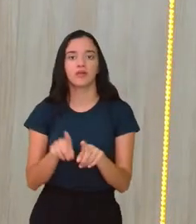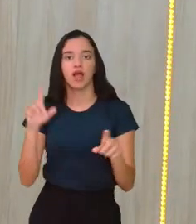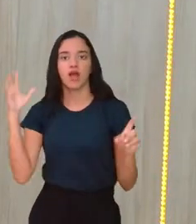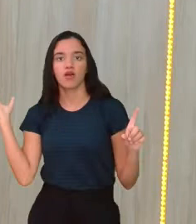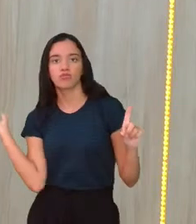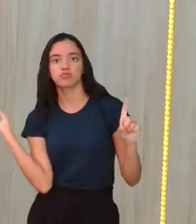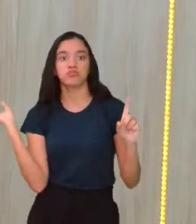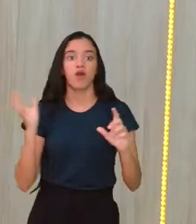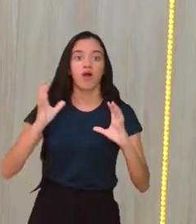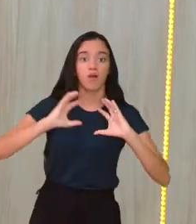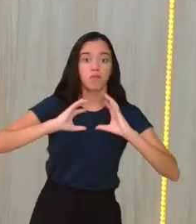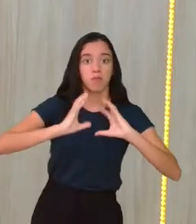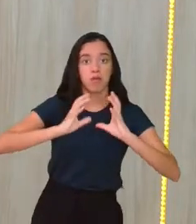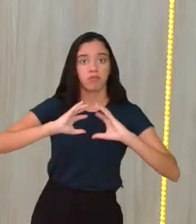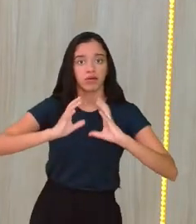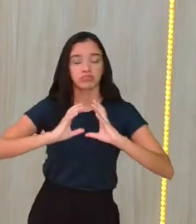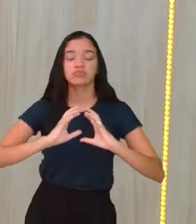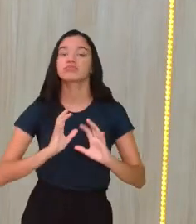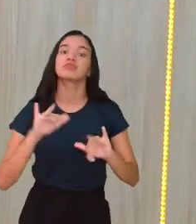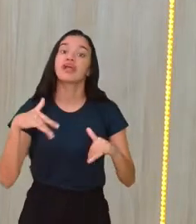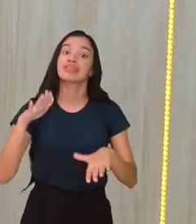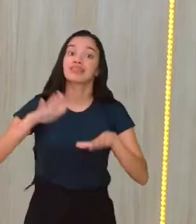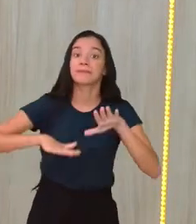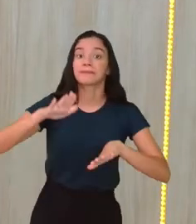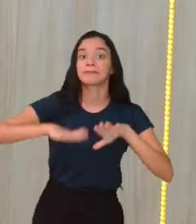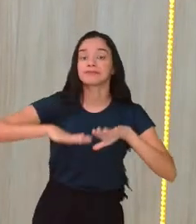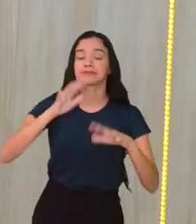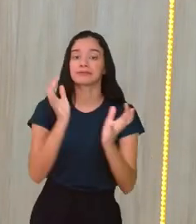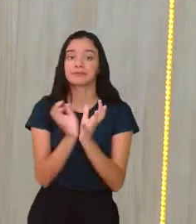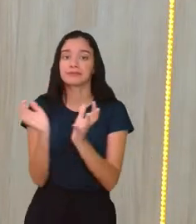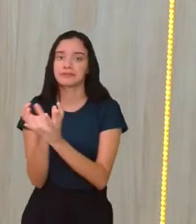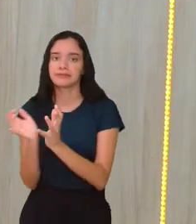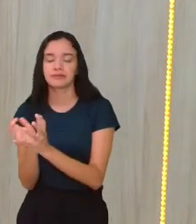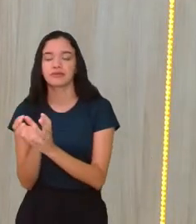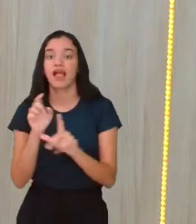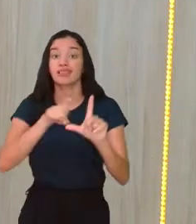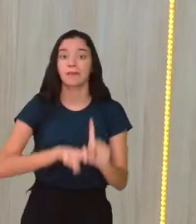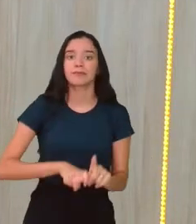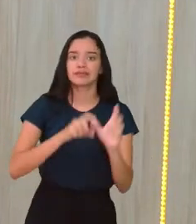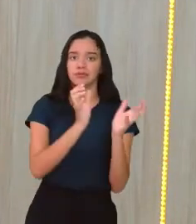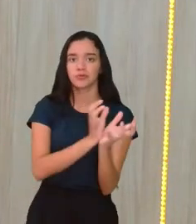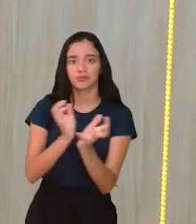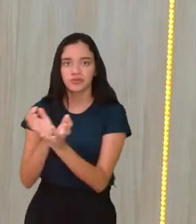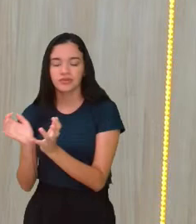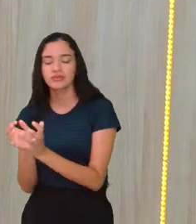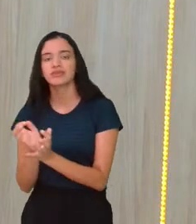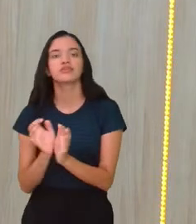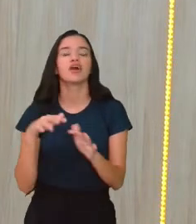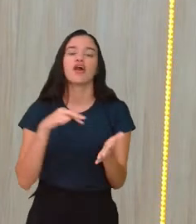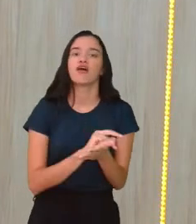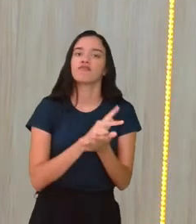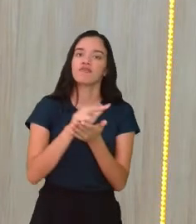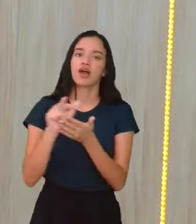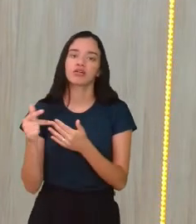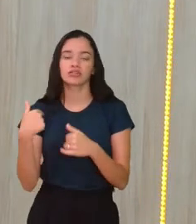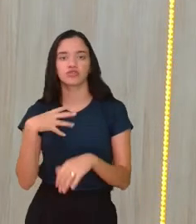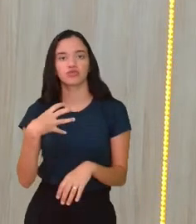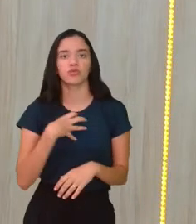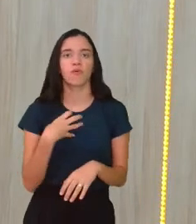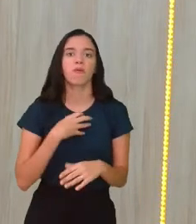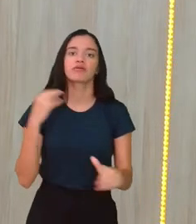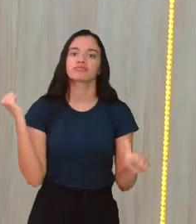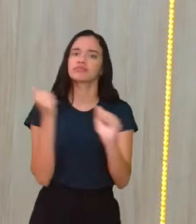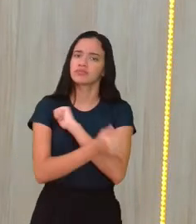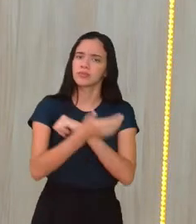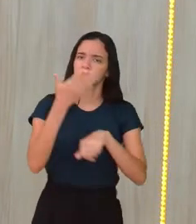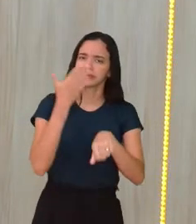dependentes de um coletivo. E a gente tem também, por isso que disse que diversas formas coletivas, o esporte pode